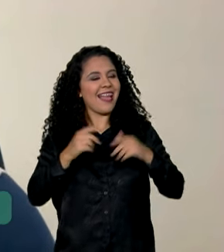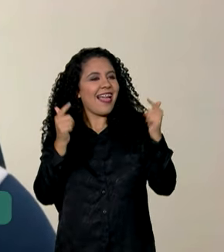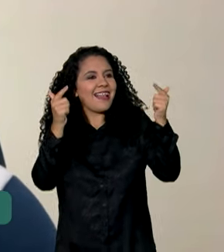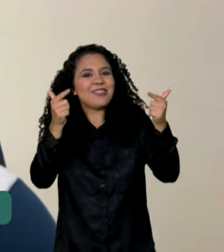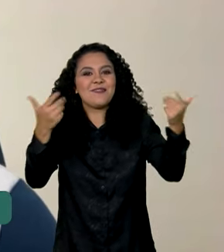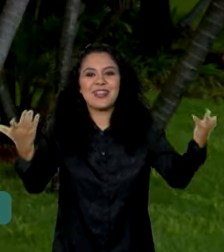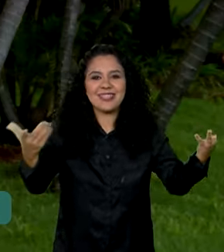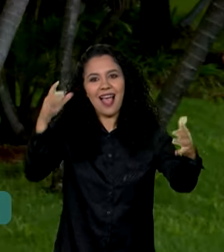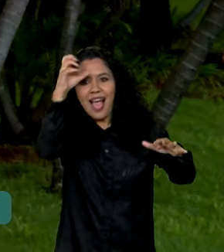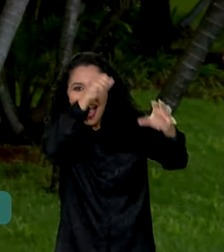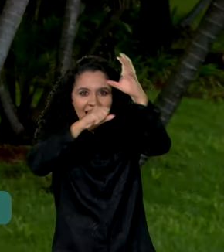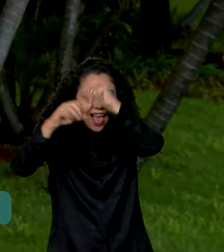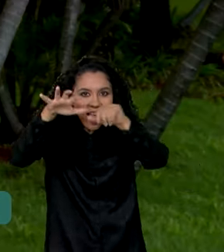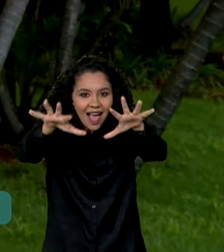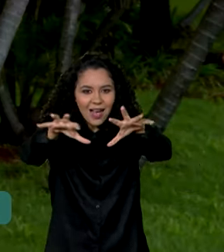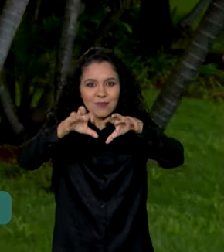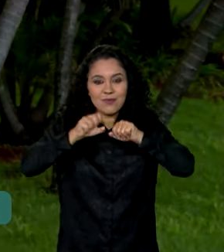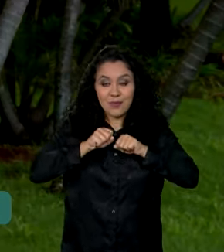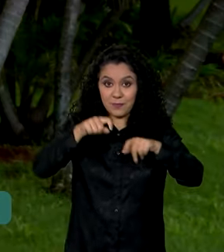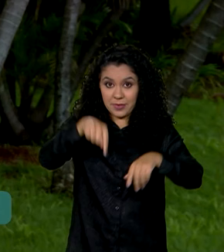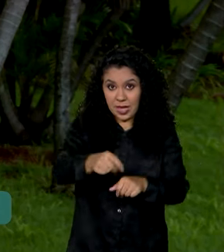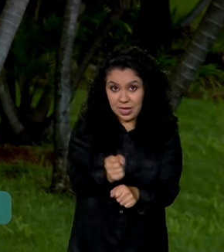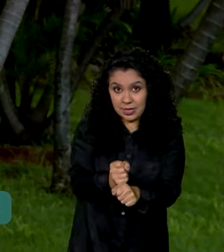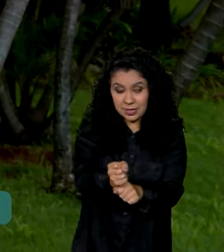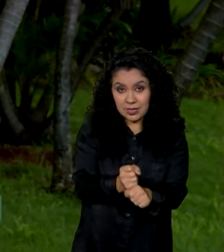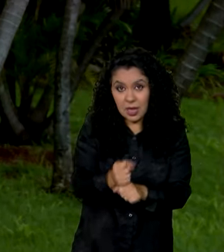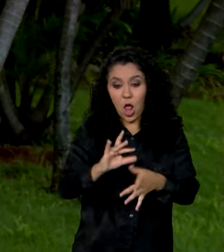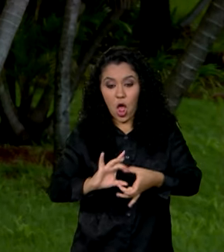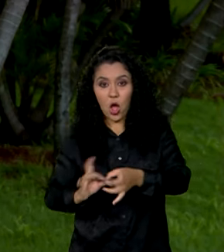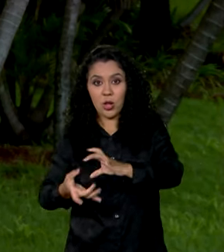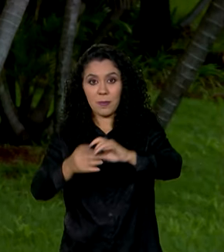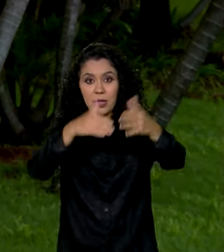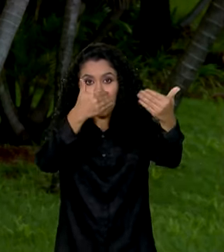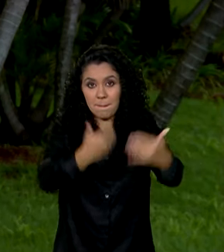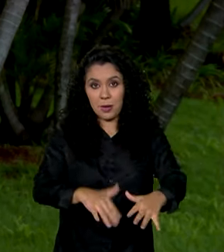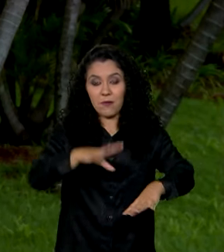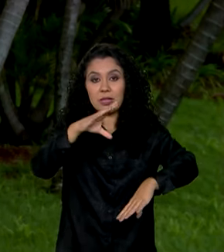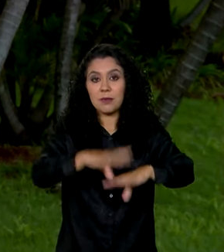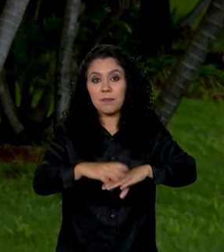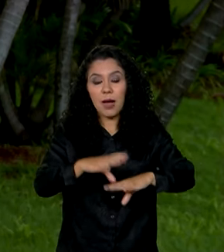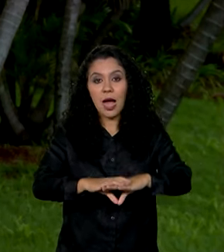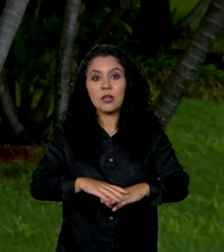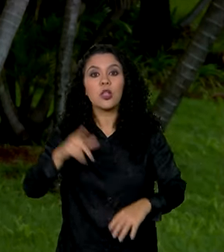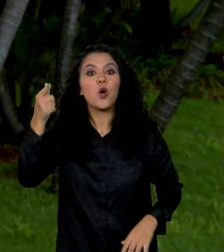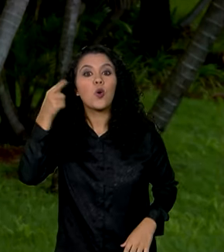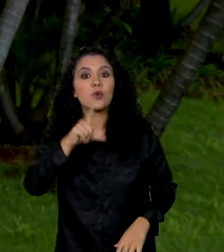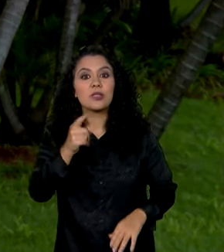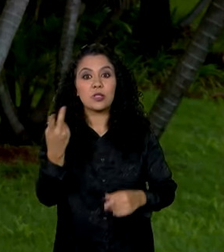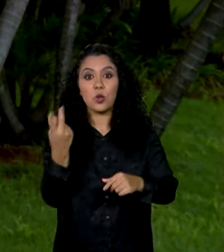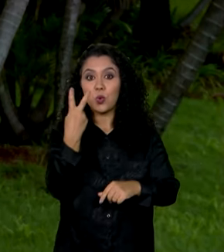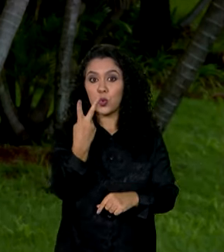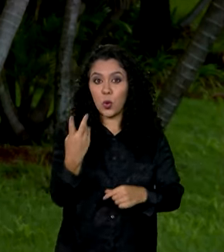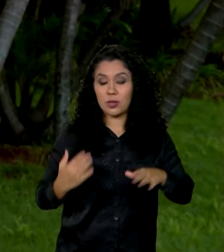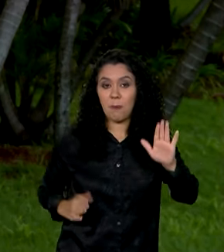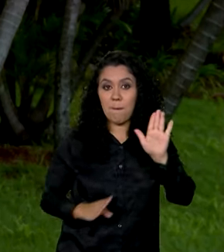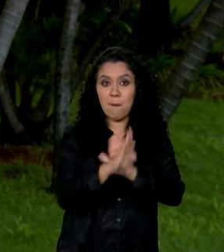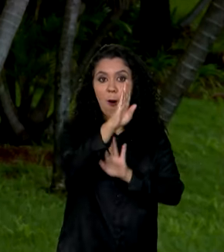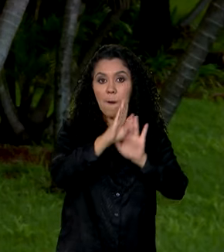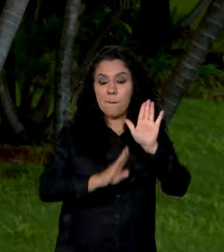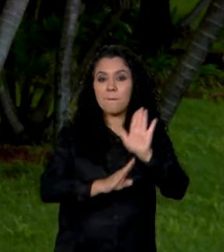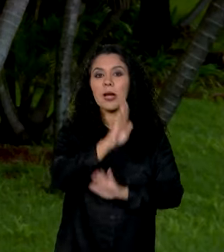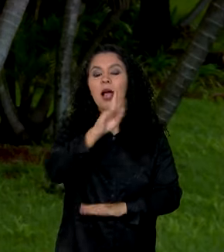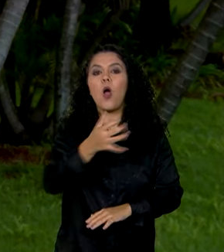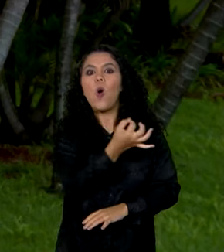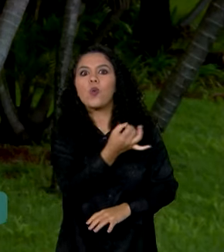diversão e aprendizado. Neste ano, as Olimpíadas Brasileiras de Matemática alcançaram dois recordes. é o maior número de